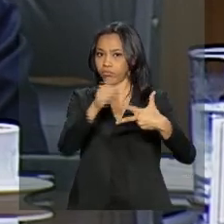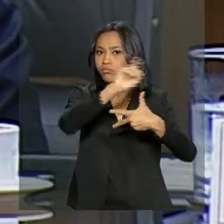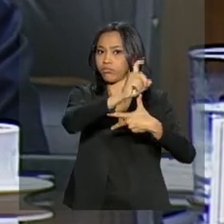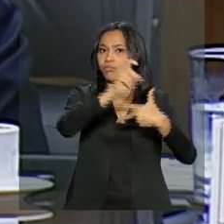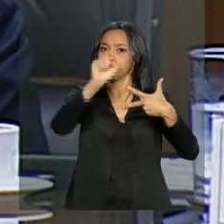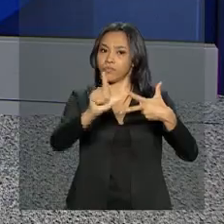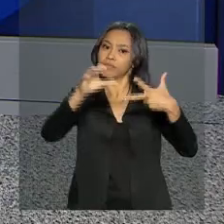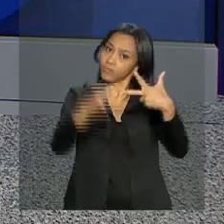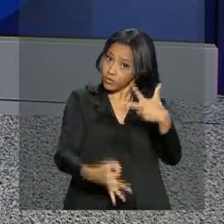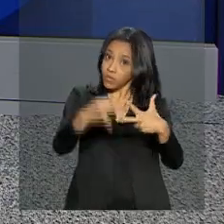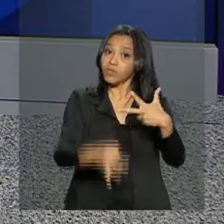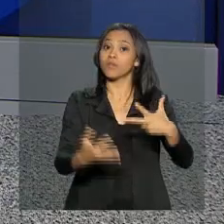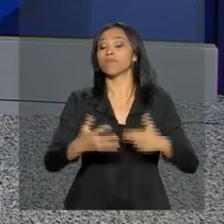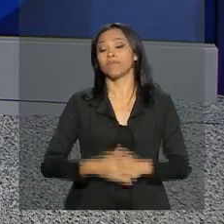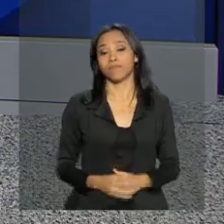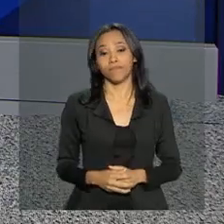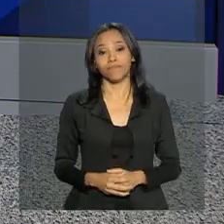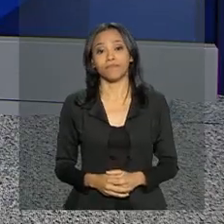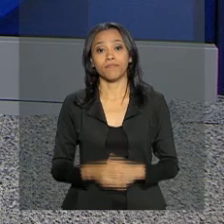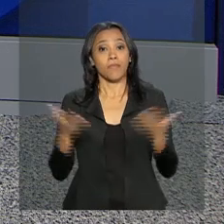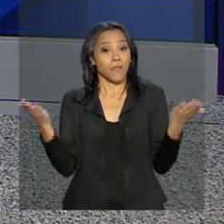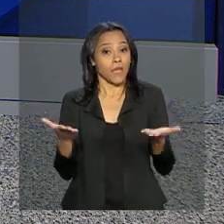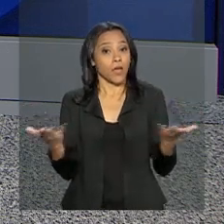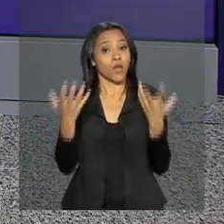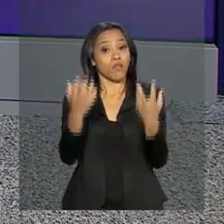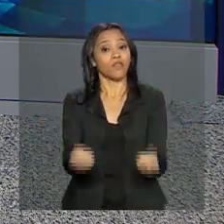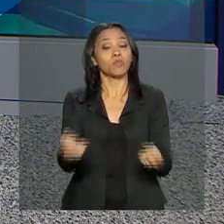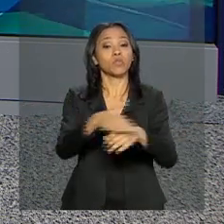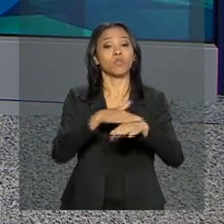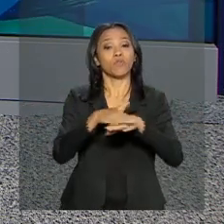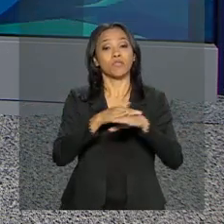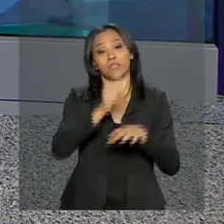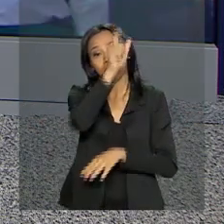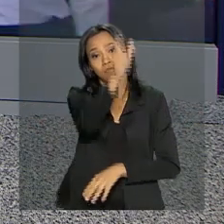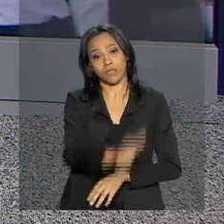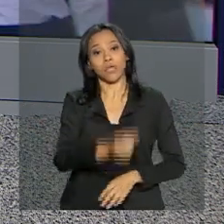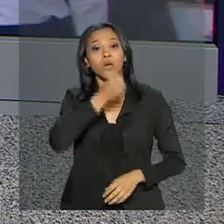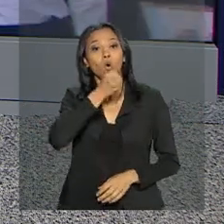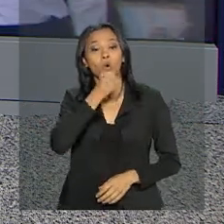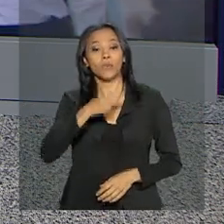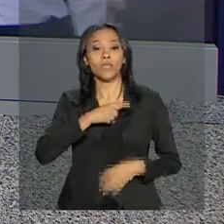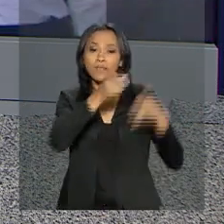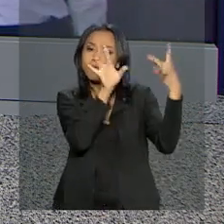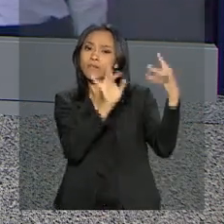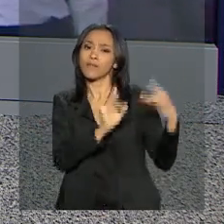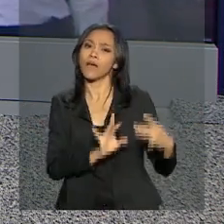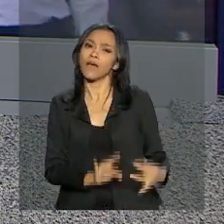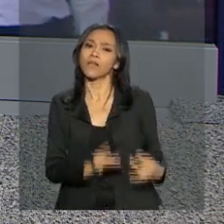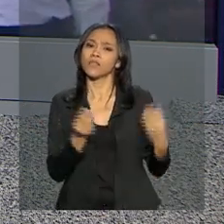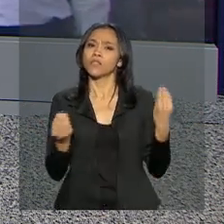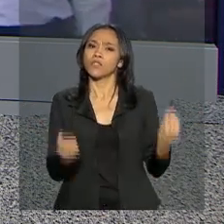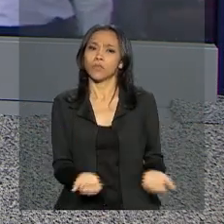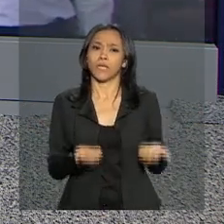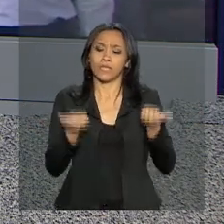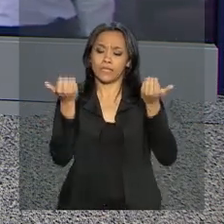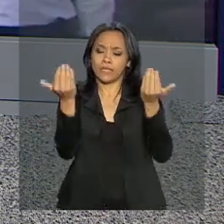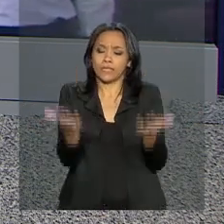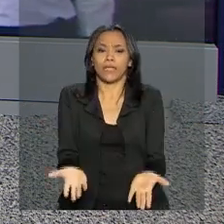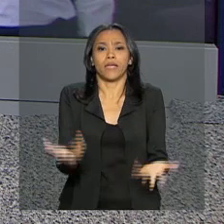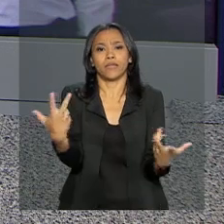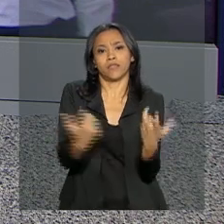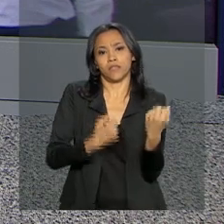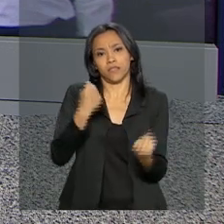Executivo e Judiciário. E agora vamos falar com a repórter Luana Karen, que tem os detalhes sobre a entrega de veículos do Sistema